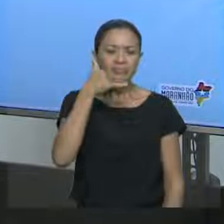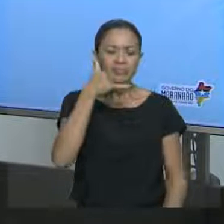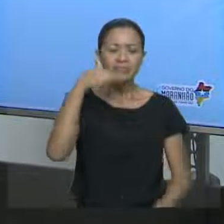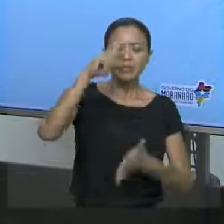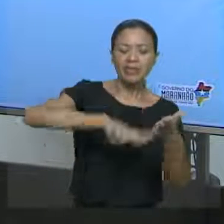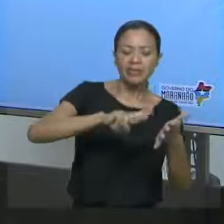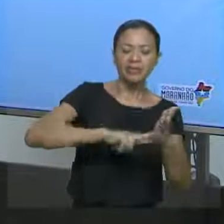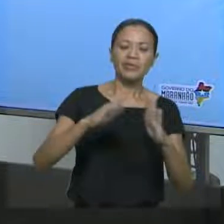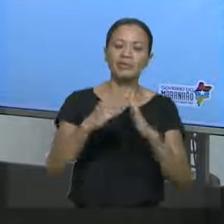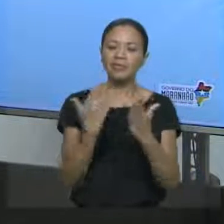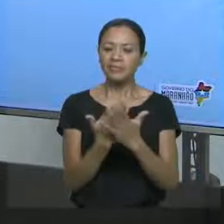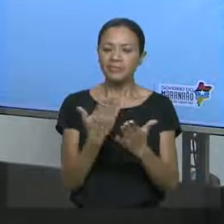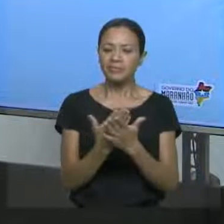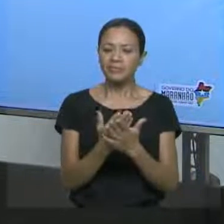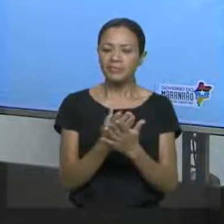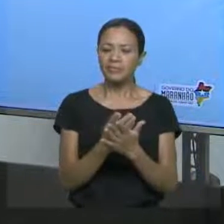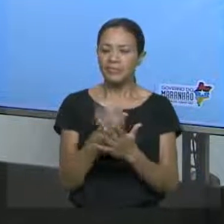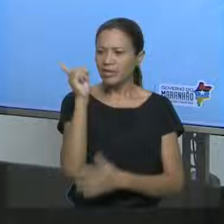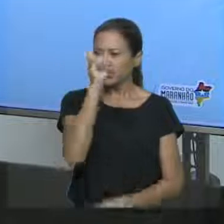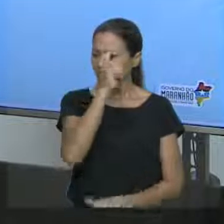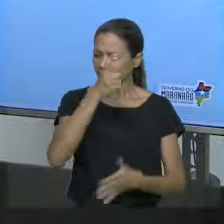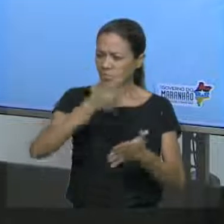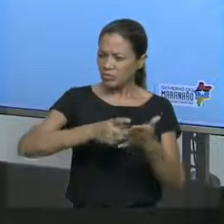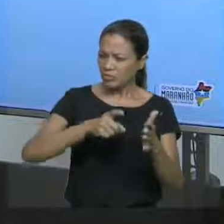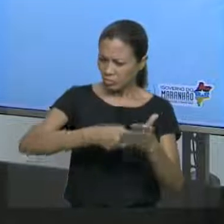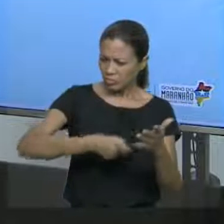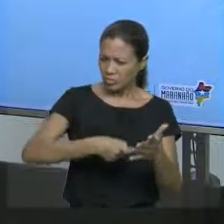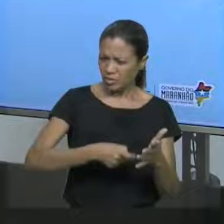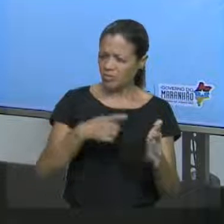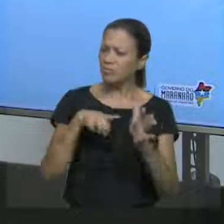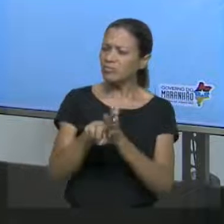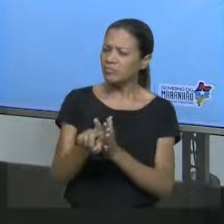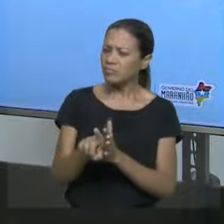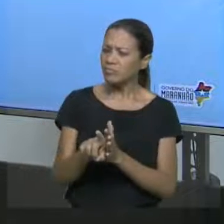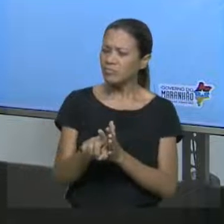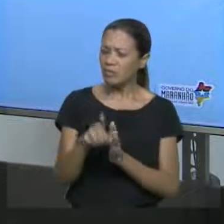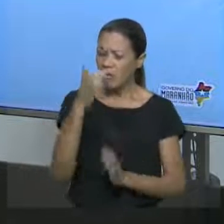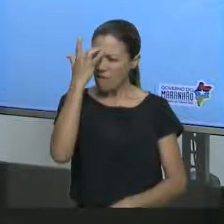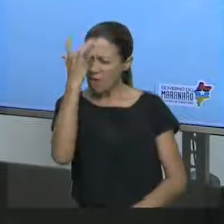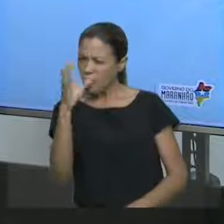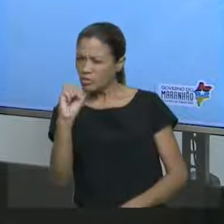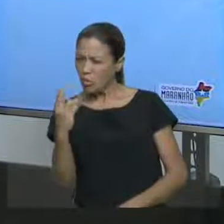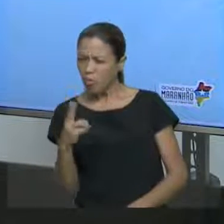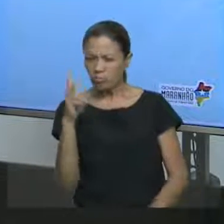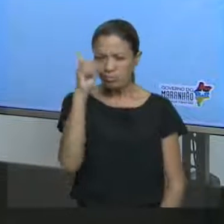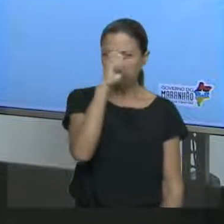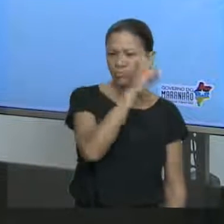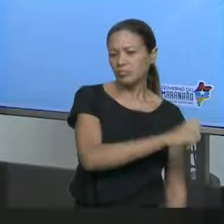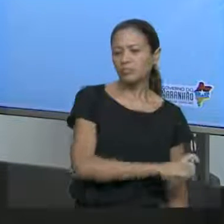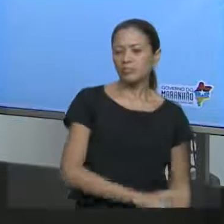reprovada na escola. Foi difícil o texto? Was it easy or difficult? Fácil ou difícil?